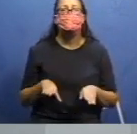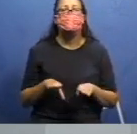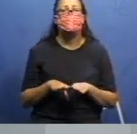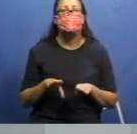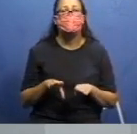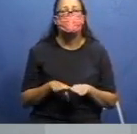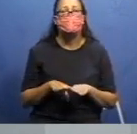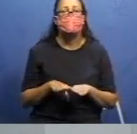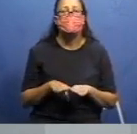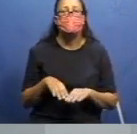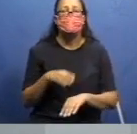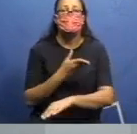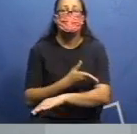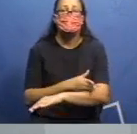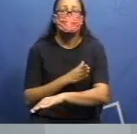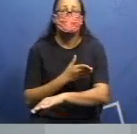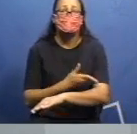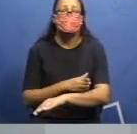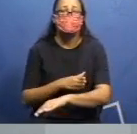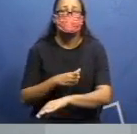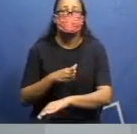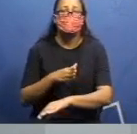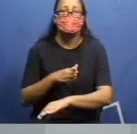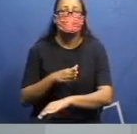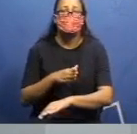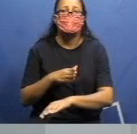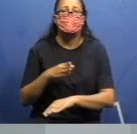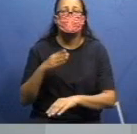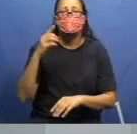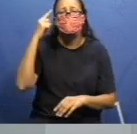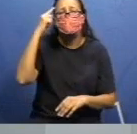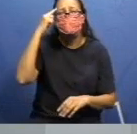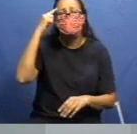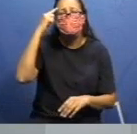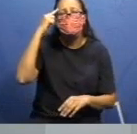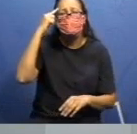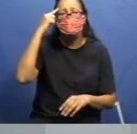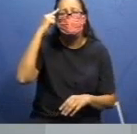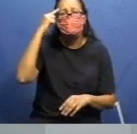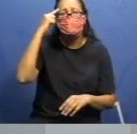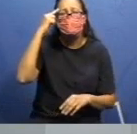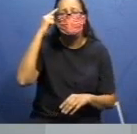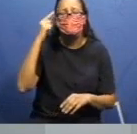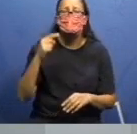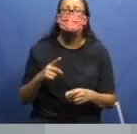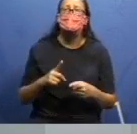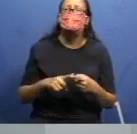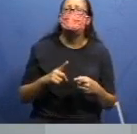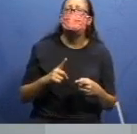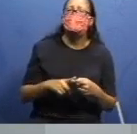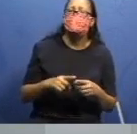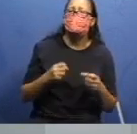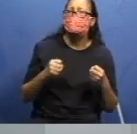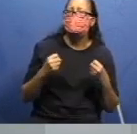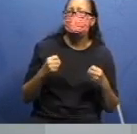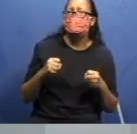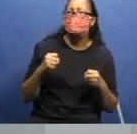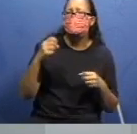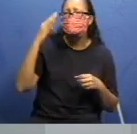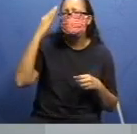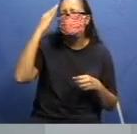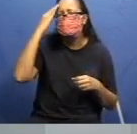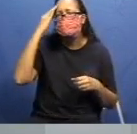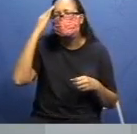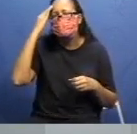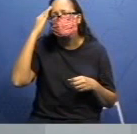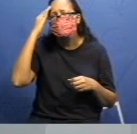treinar a nossa concentração e a nossa precisão. Por que precisamos nos concentrar? Para que a gente consiga fazer